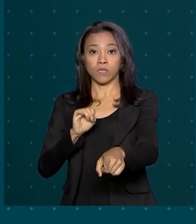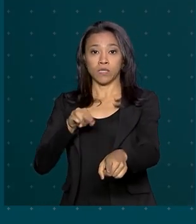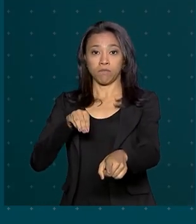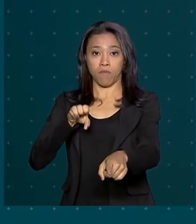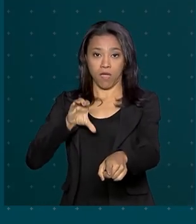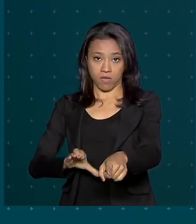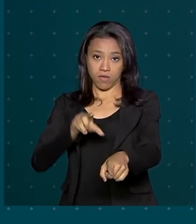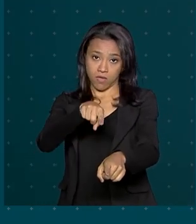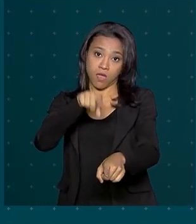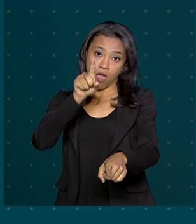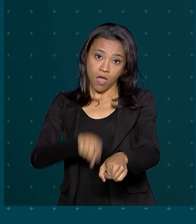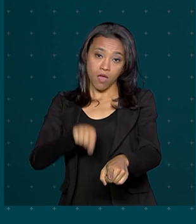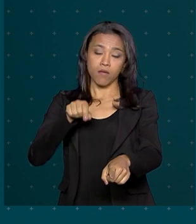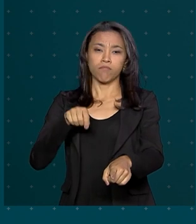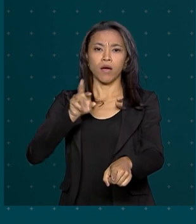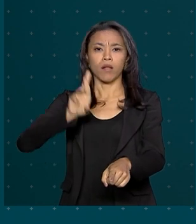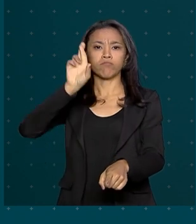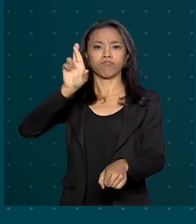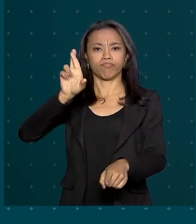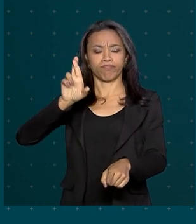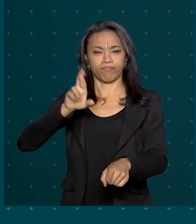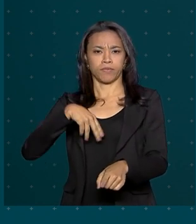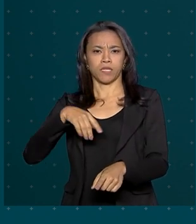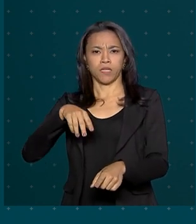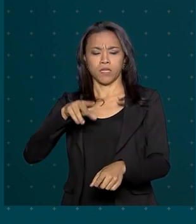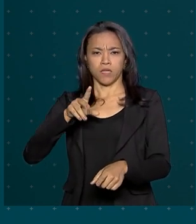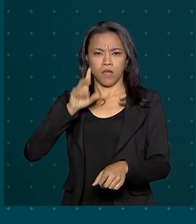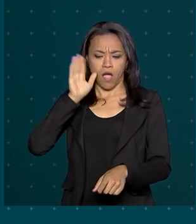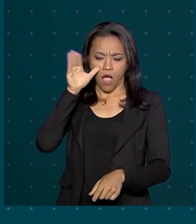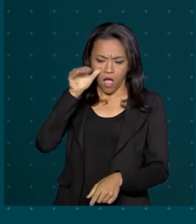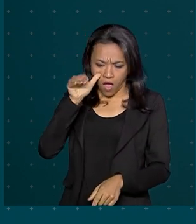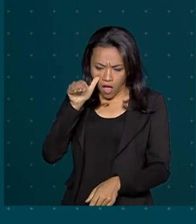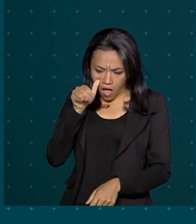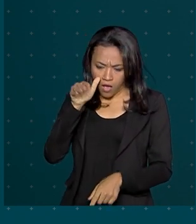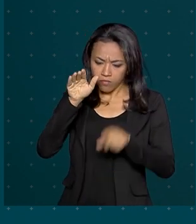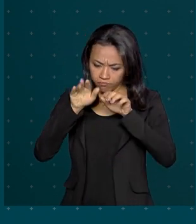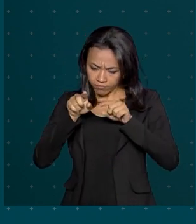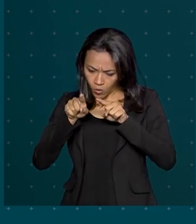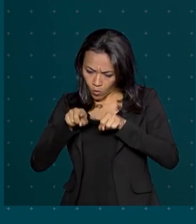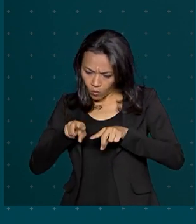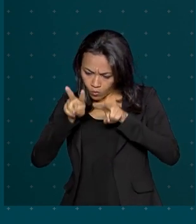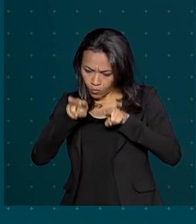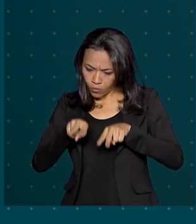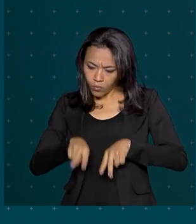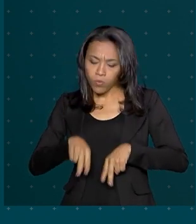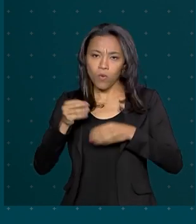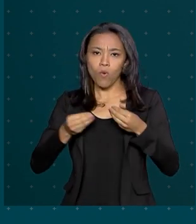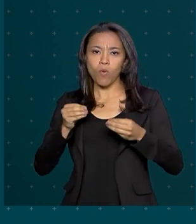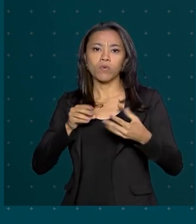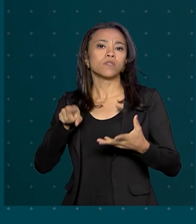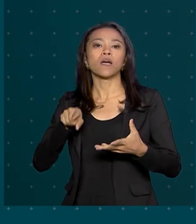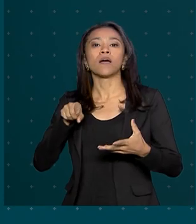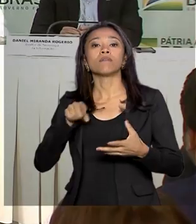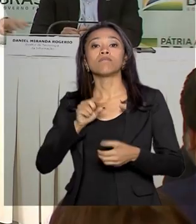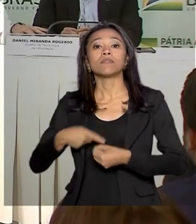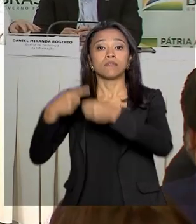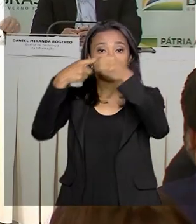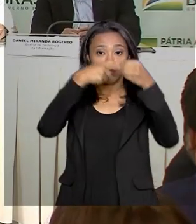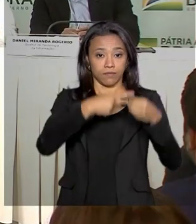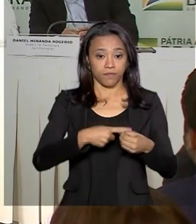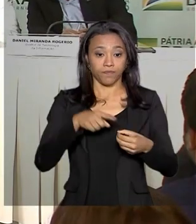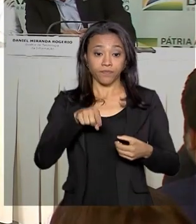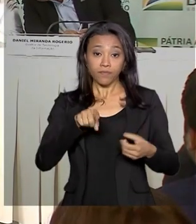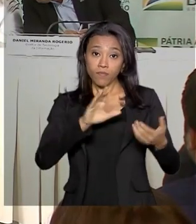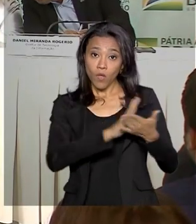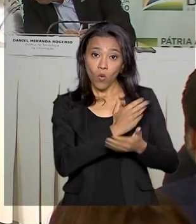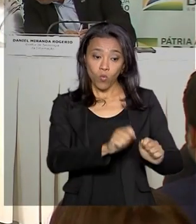utilizado para que gestores verifiquem o andamento das ações articuladas com o Ministério nas cidades. Algumas dessas